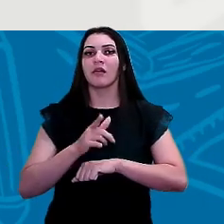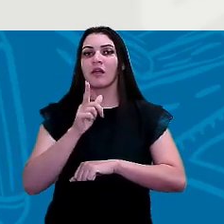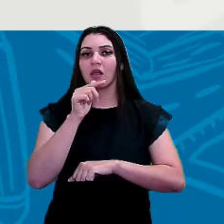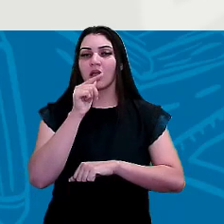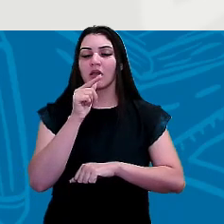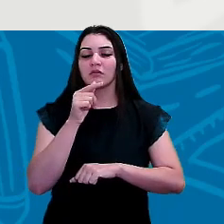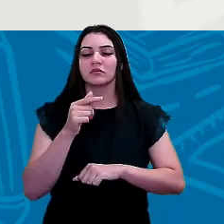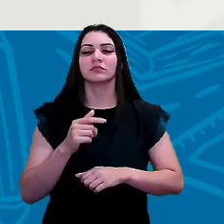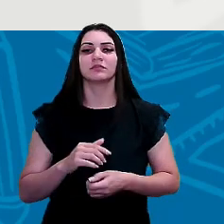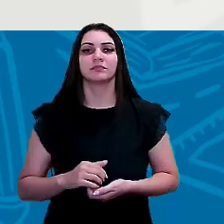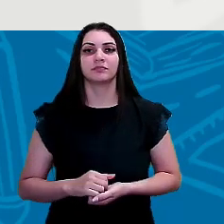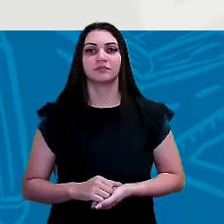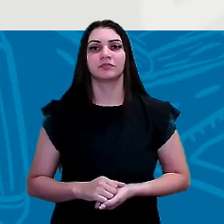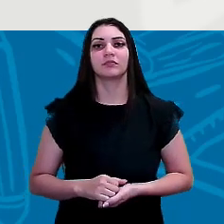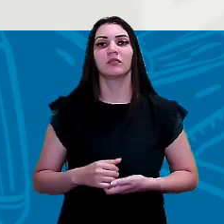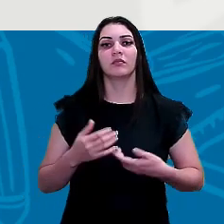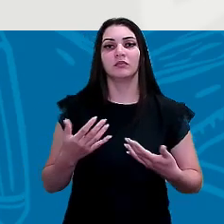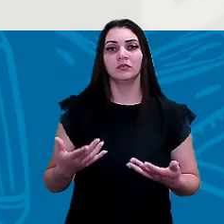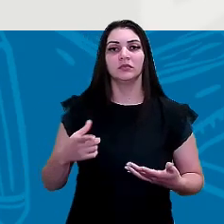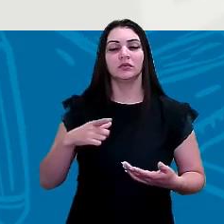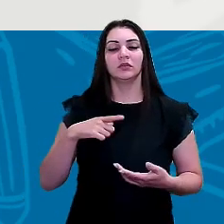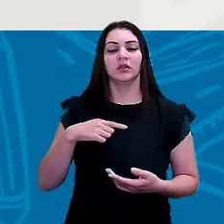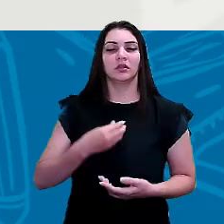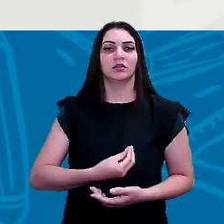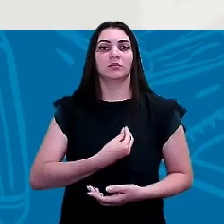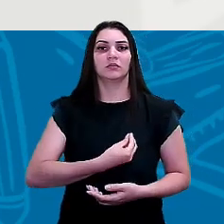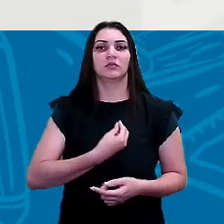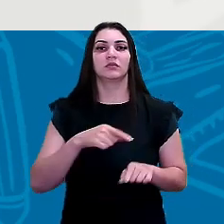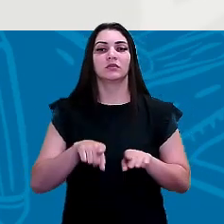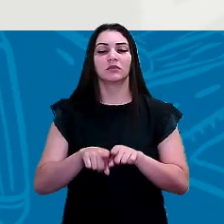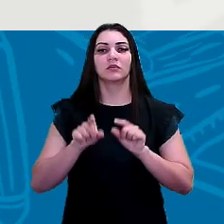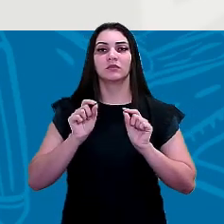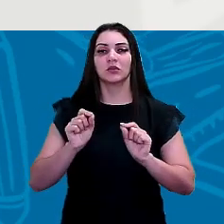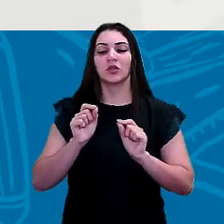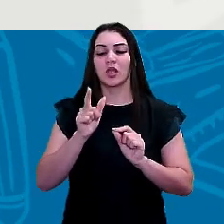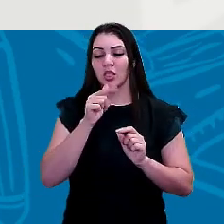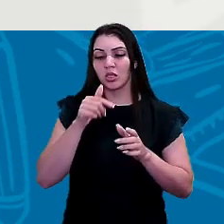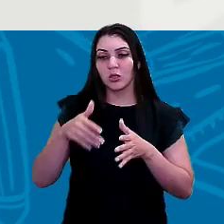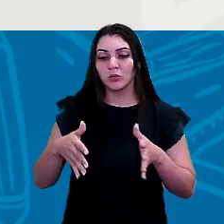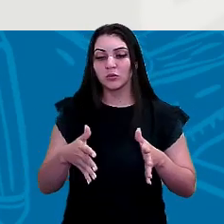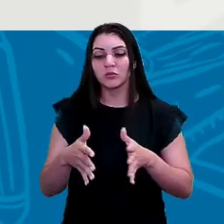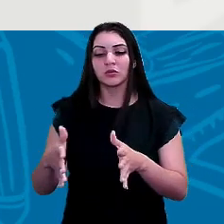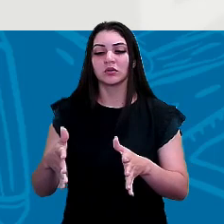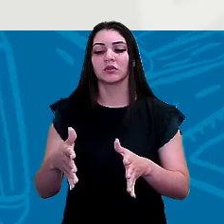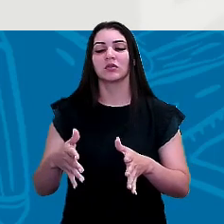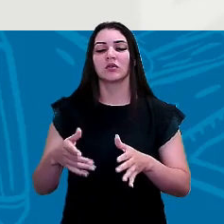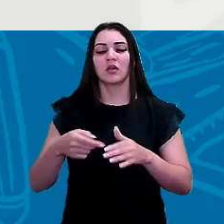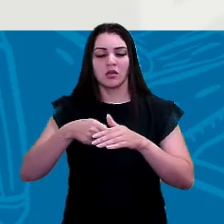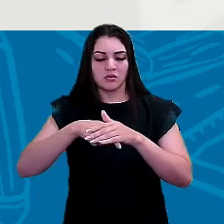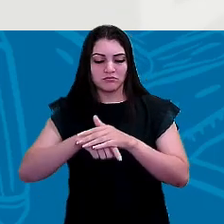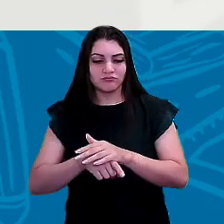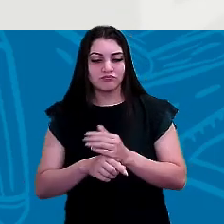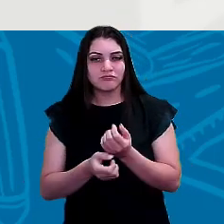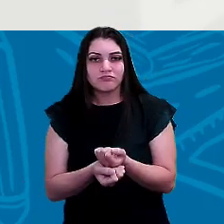o subsolo, né? Nós temos a presença também de um riacho também, que é onde essa água floresce. E